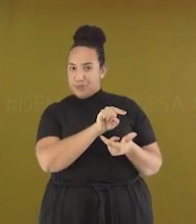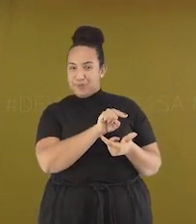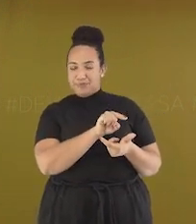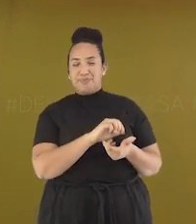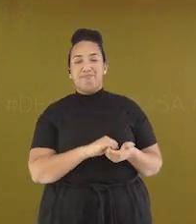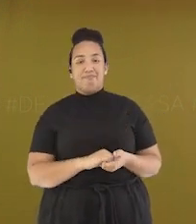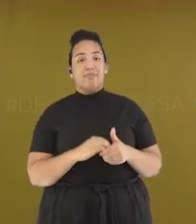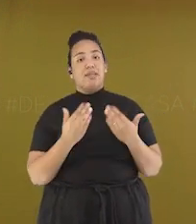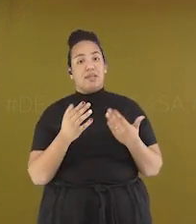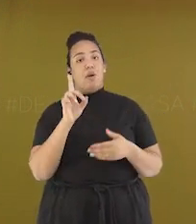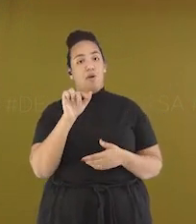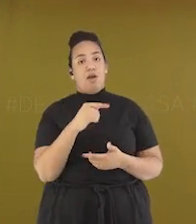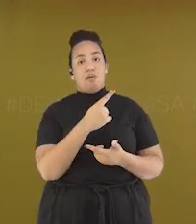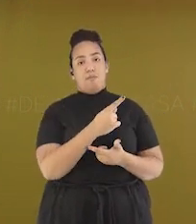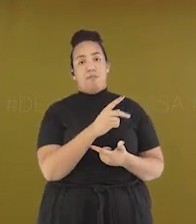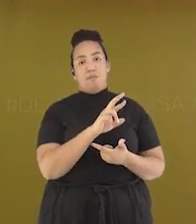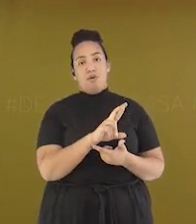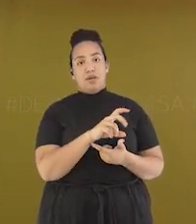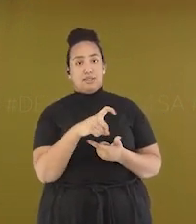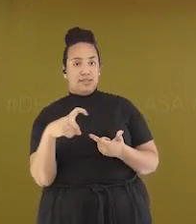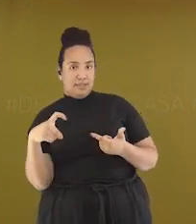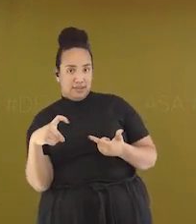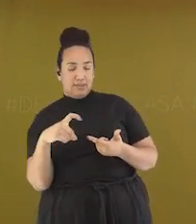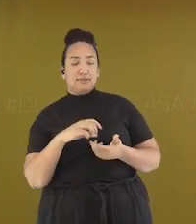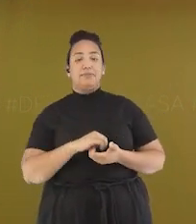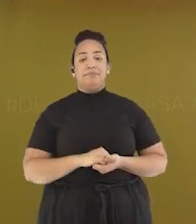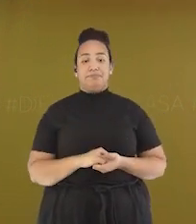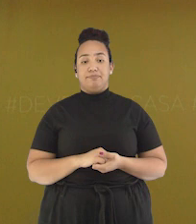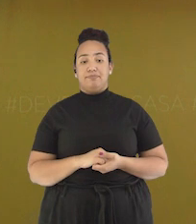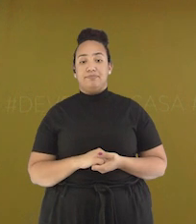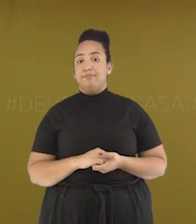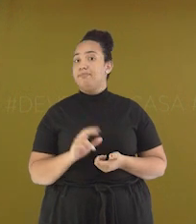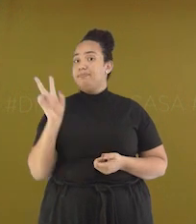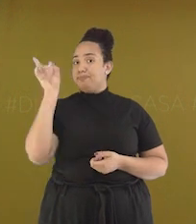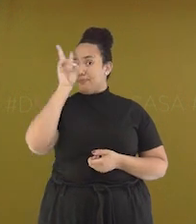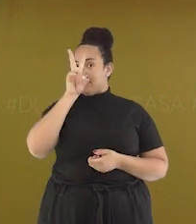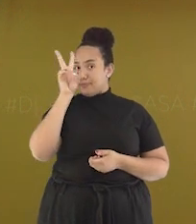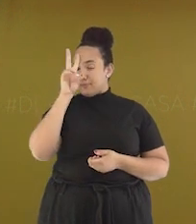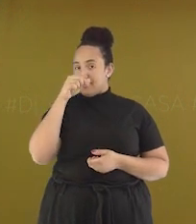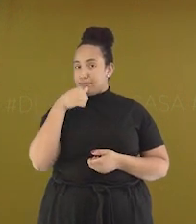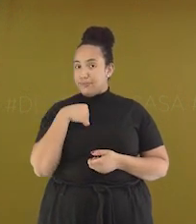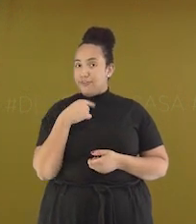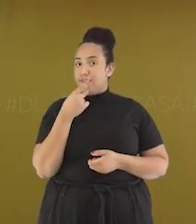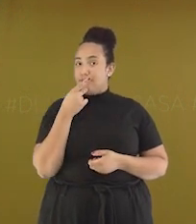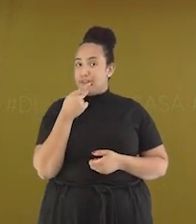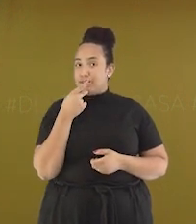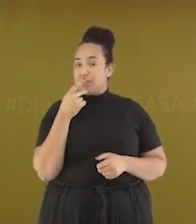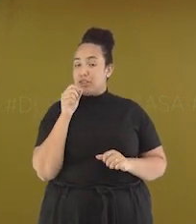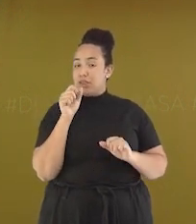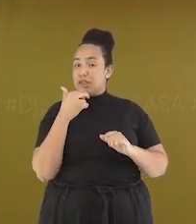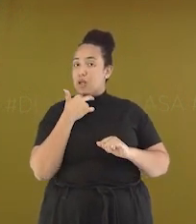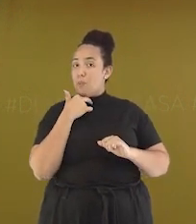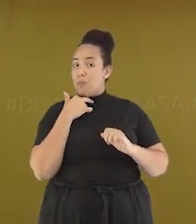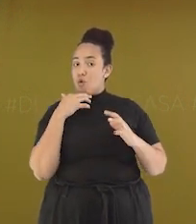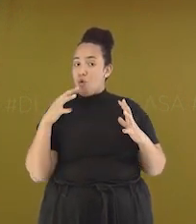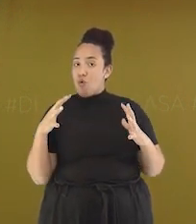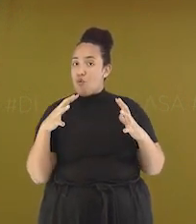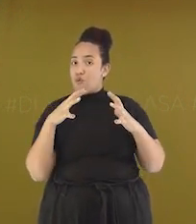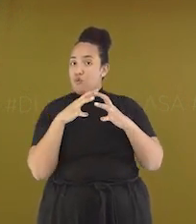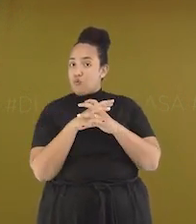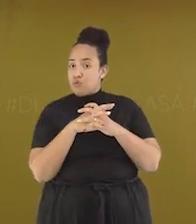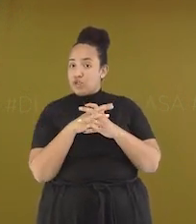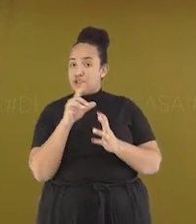que essa palavra é uma proparoxítona. Detalhe, eu disse que não podemos confundir sílaba tônica